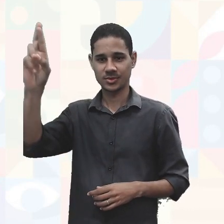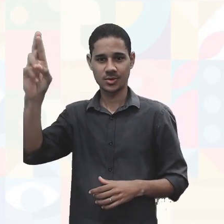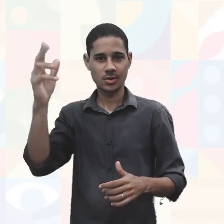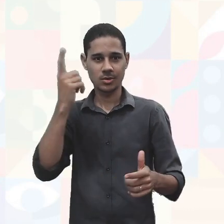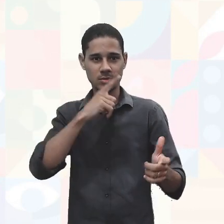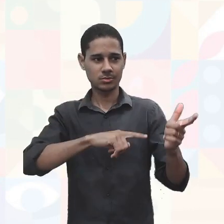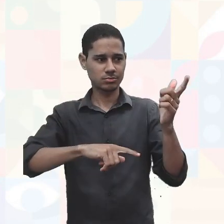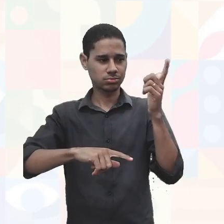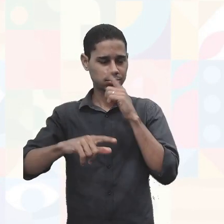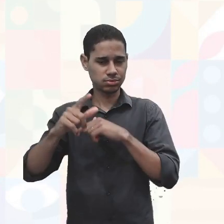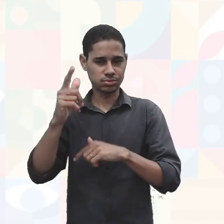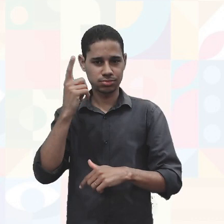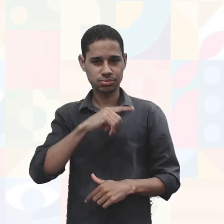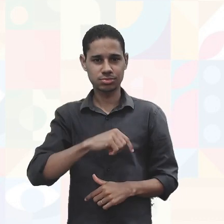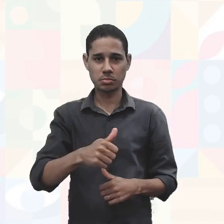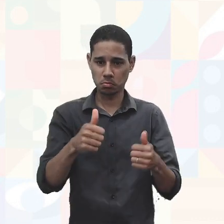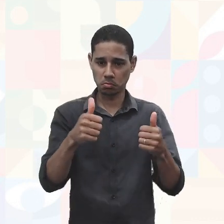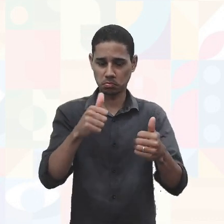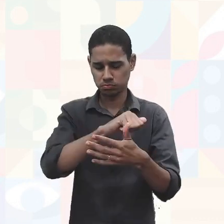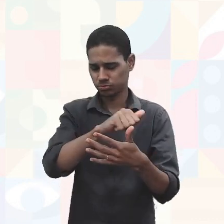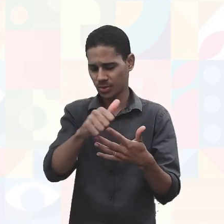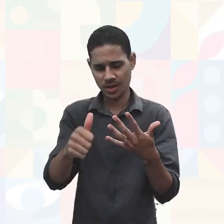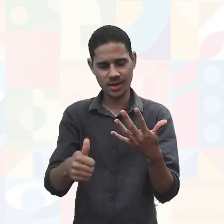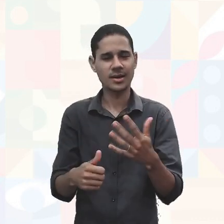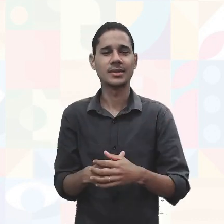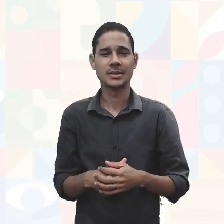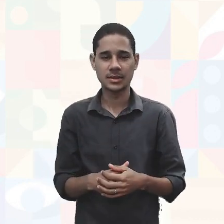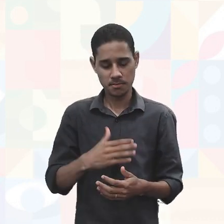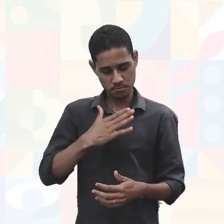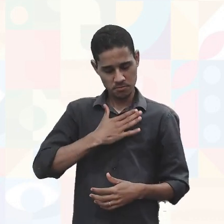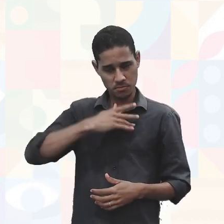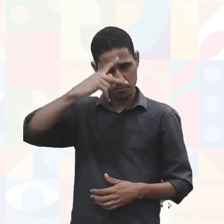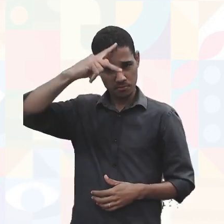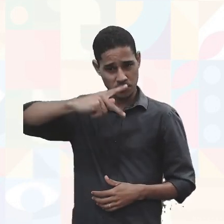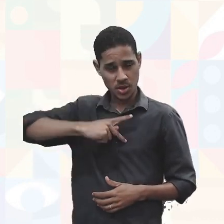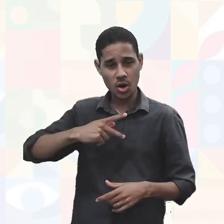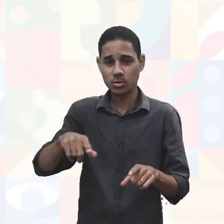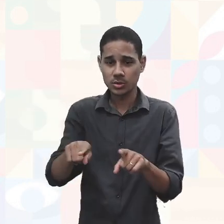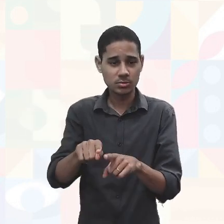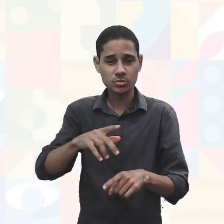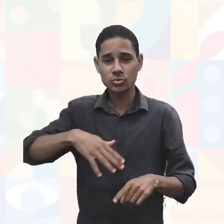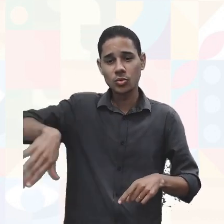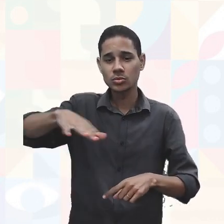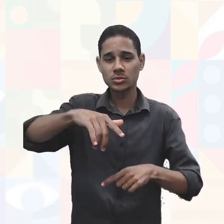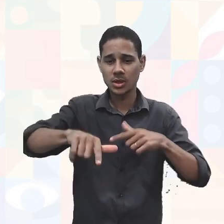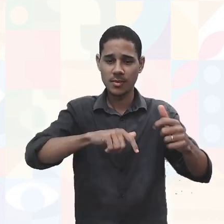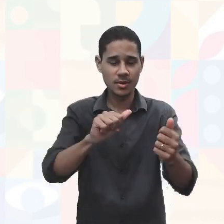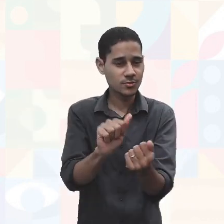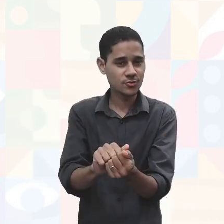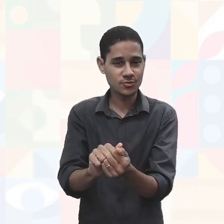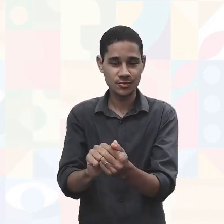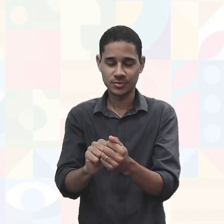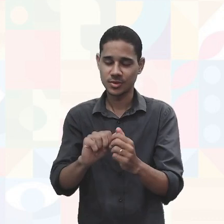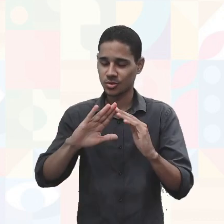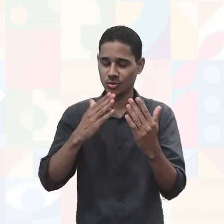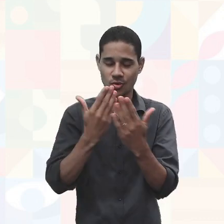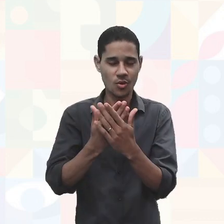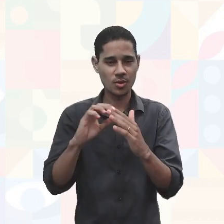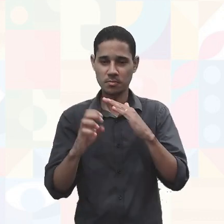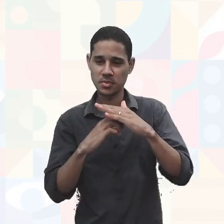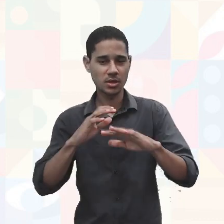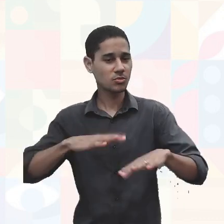resultados positivos, tanto para ele, tanto para os colaboradores e a instituição no todo.